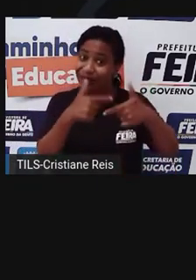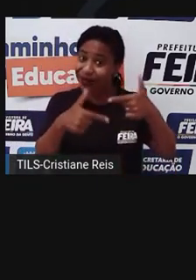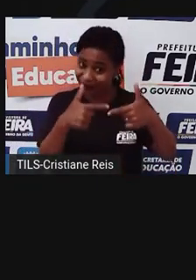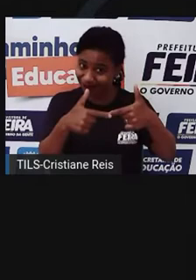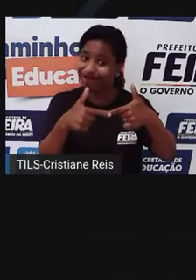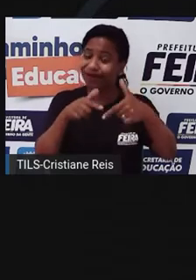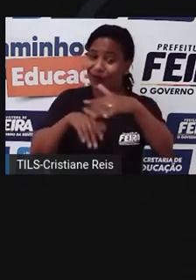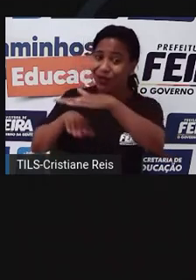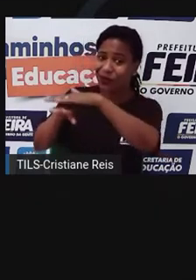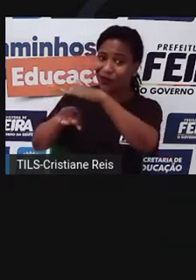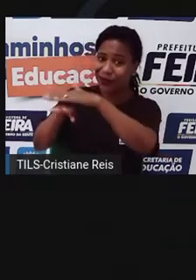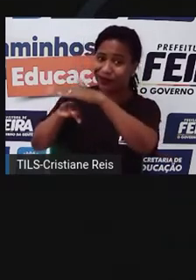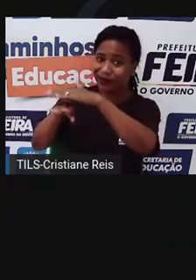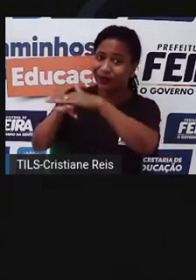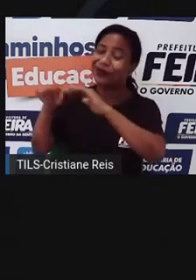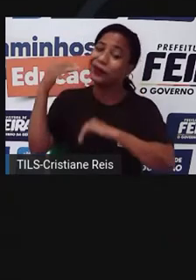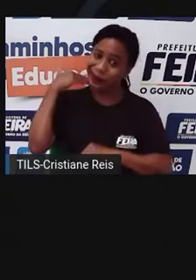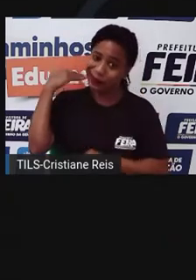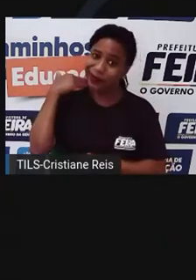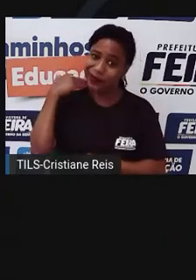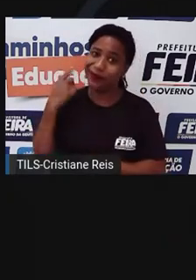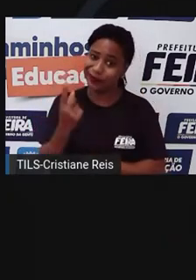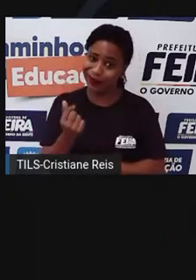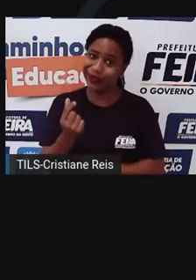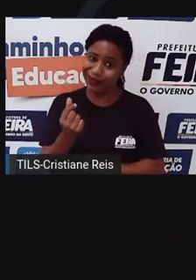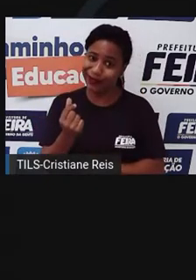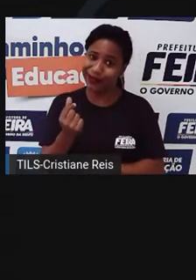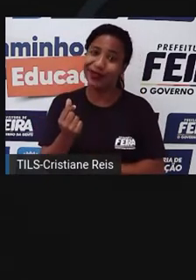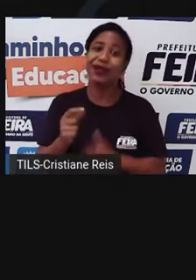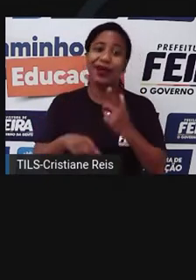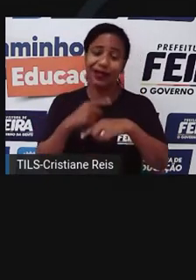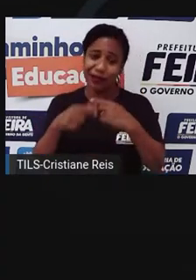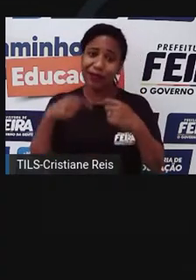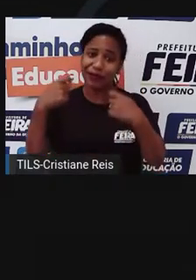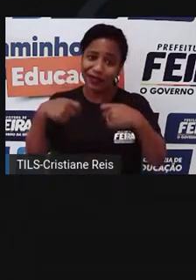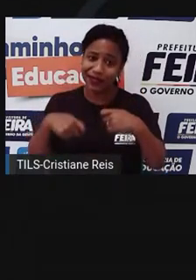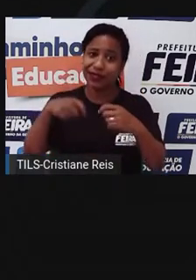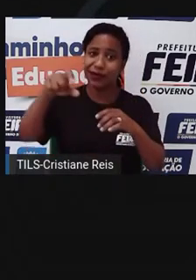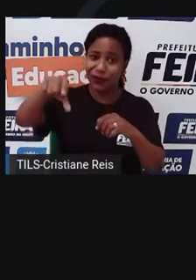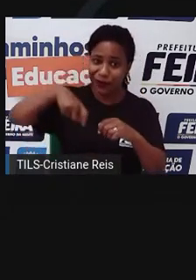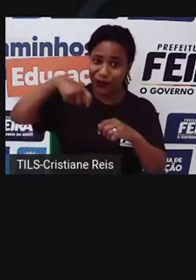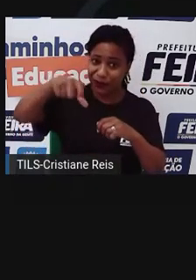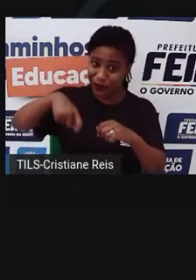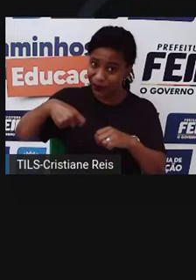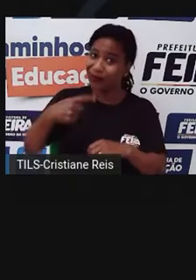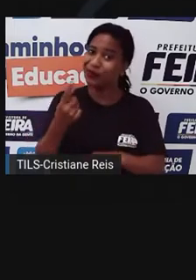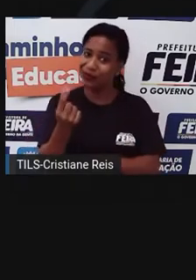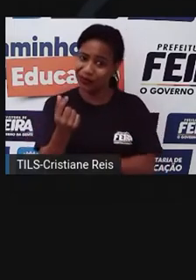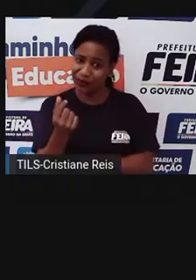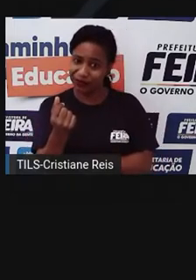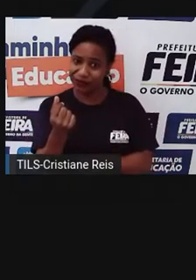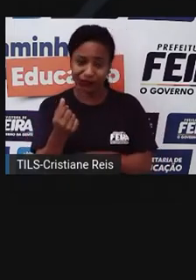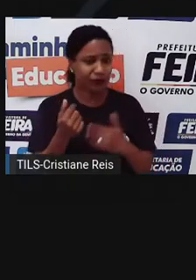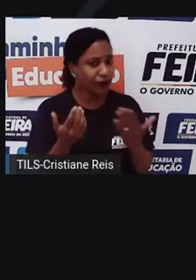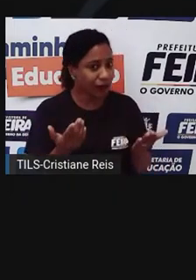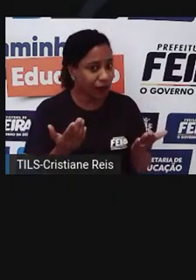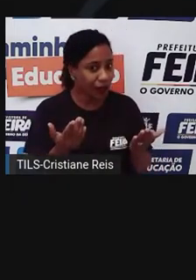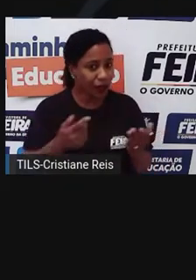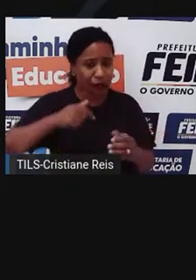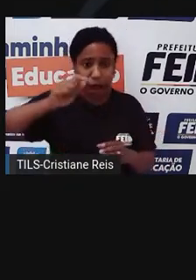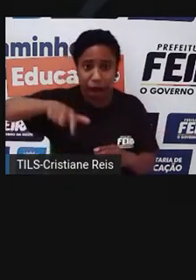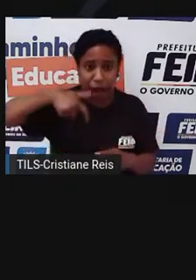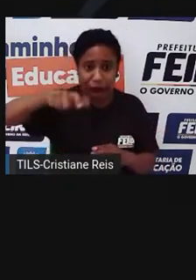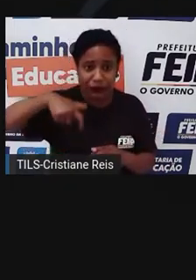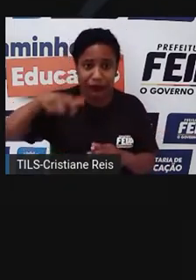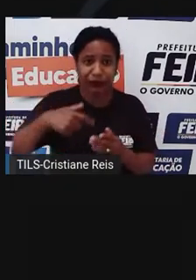corrente pra não ficarem andando com ele por aí. Aí, quando precisam, eles sacam do caixa eletrônico, entenderam? E dá pra tirar bastante dinheiro?